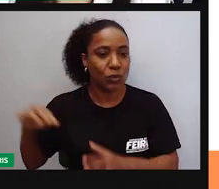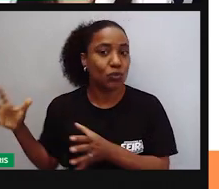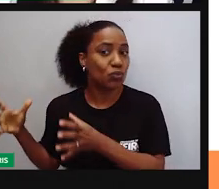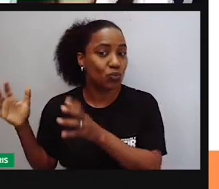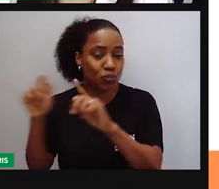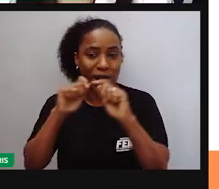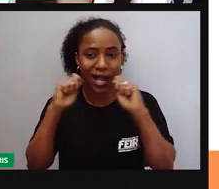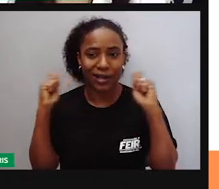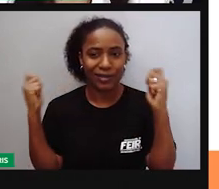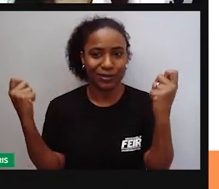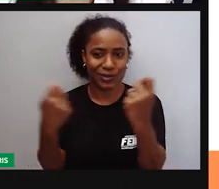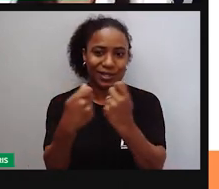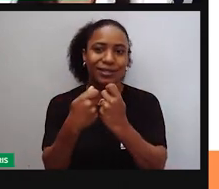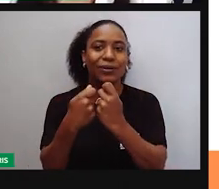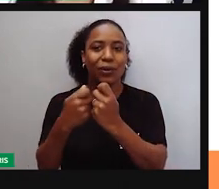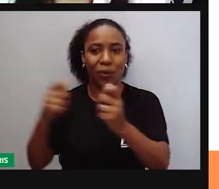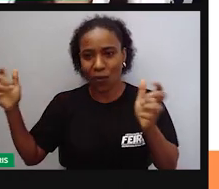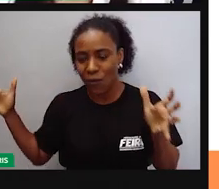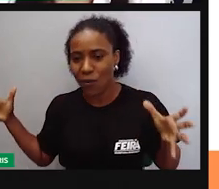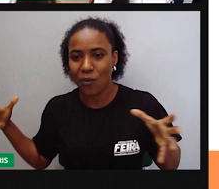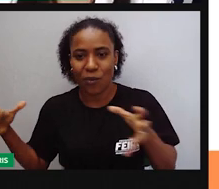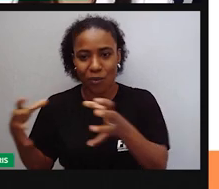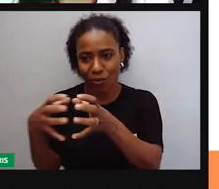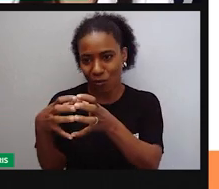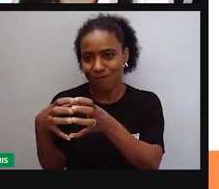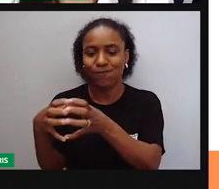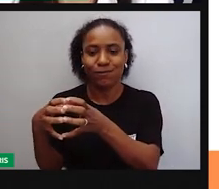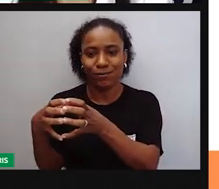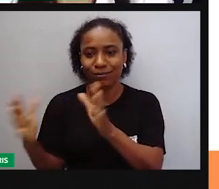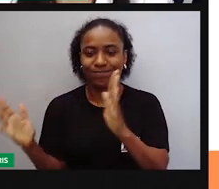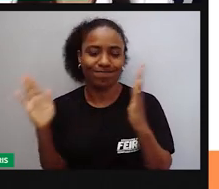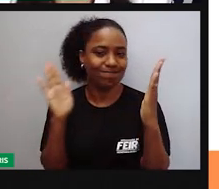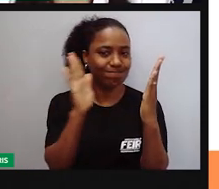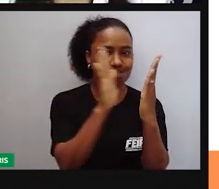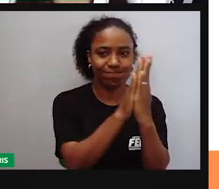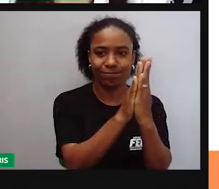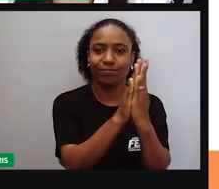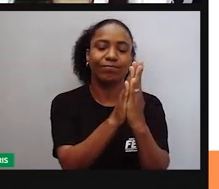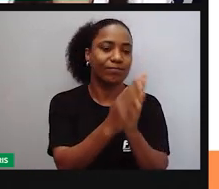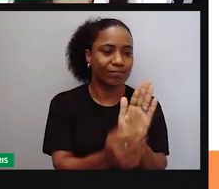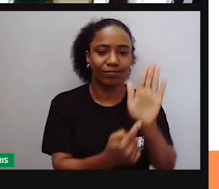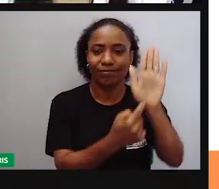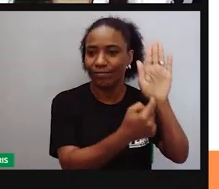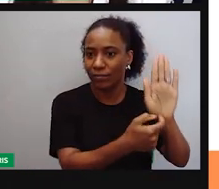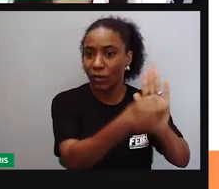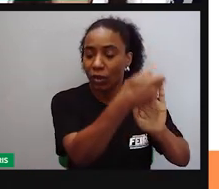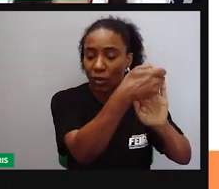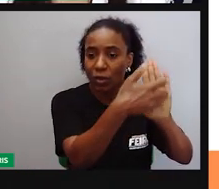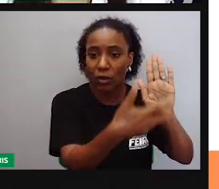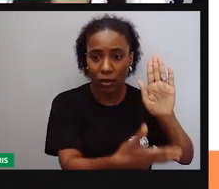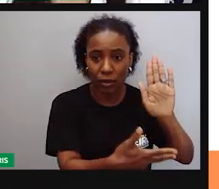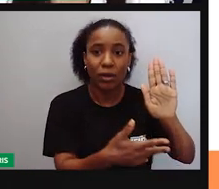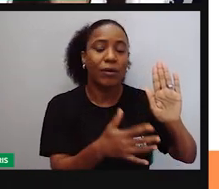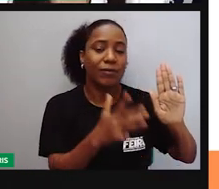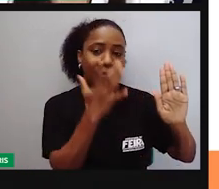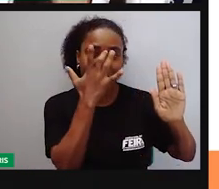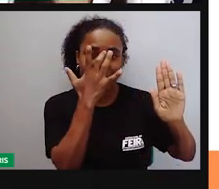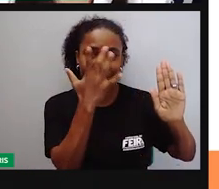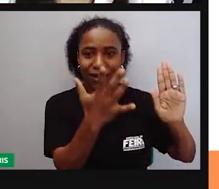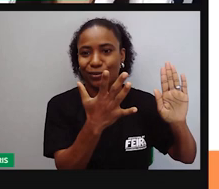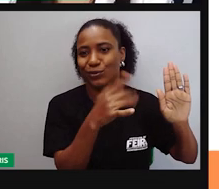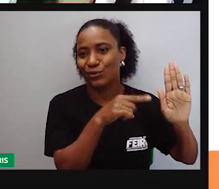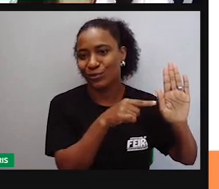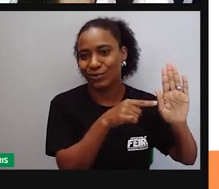associação leva esse pedido, né? Leva esse direito para ser atendido, consegue ter uma